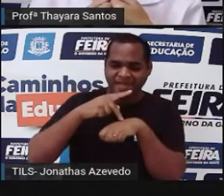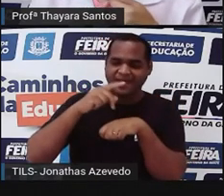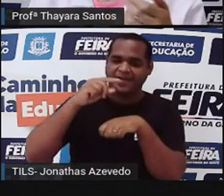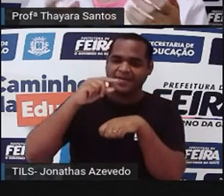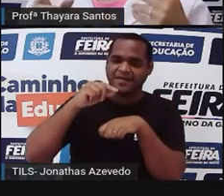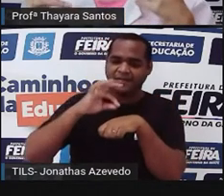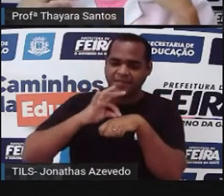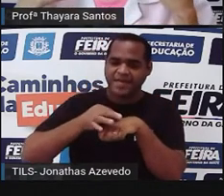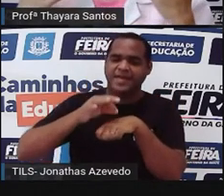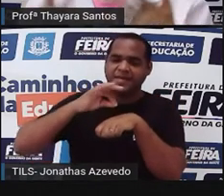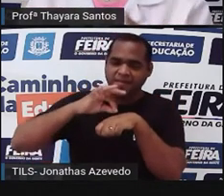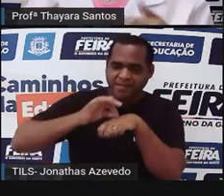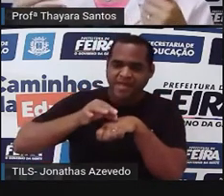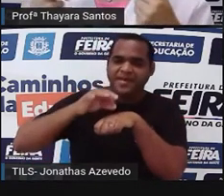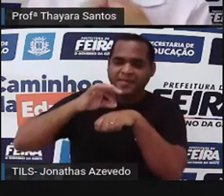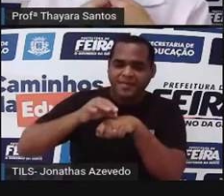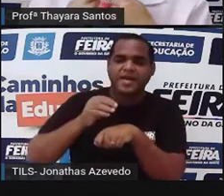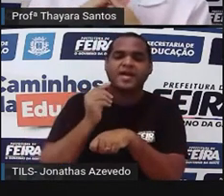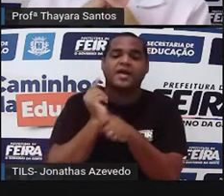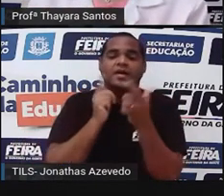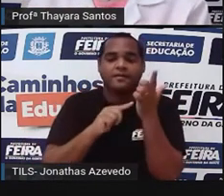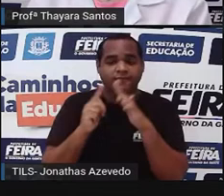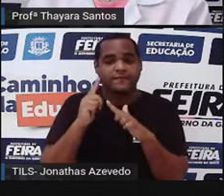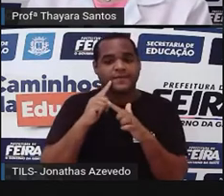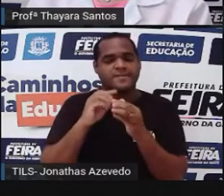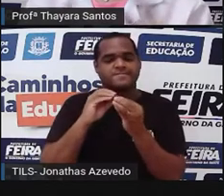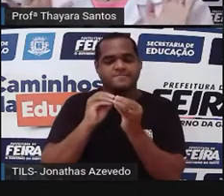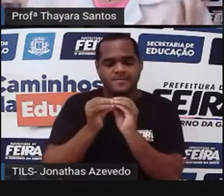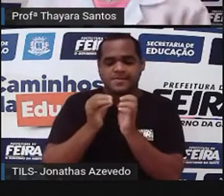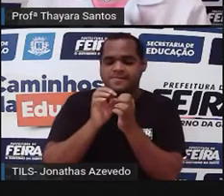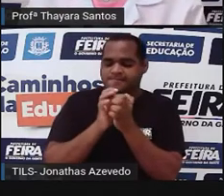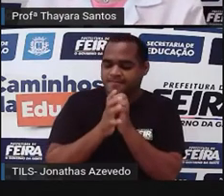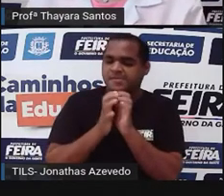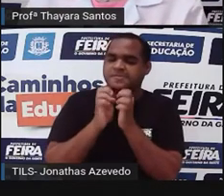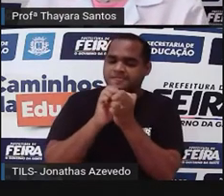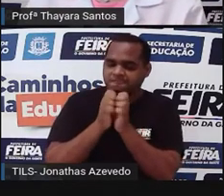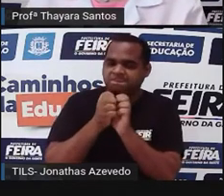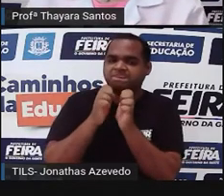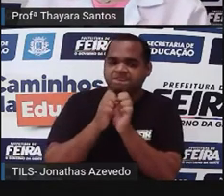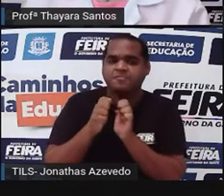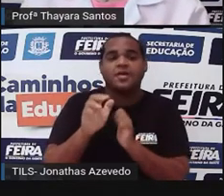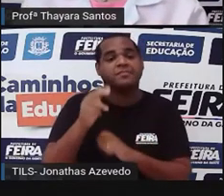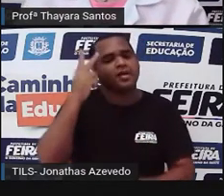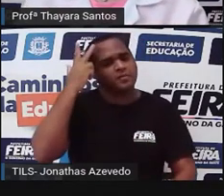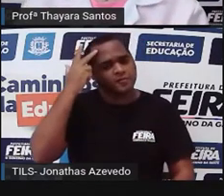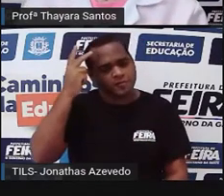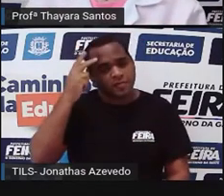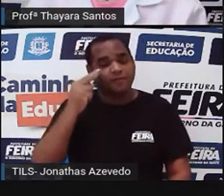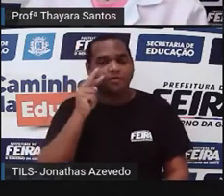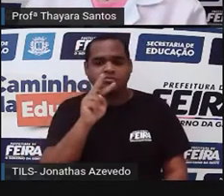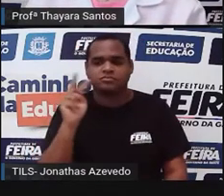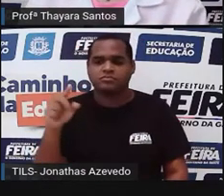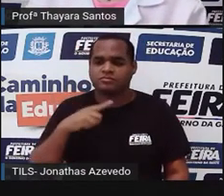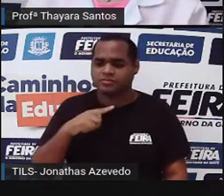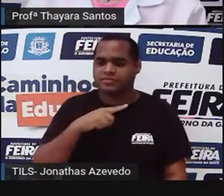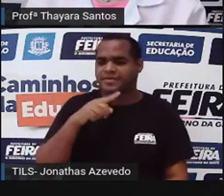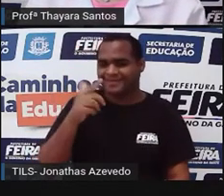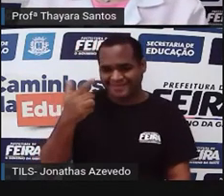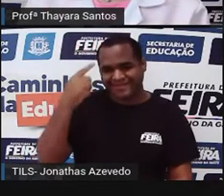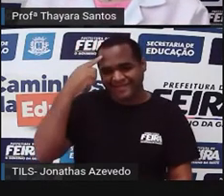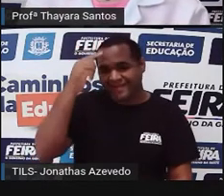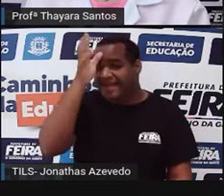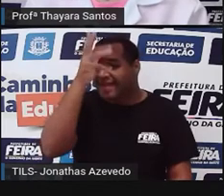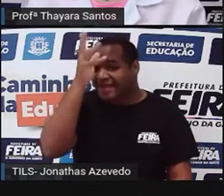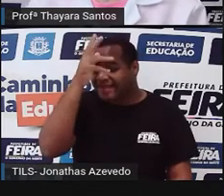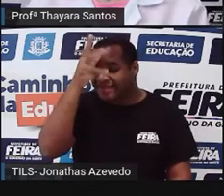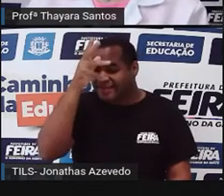lá na moela. E elas conseguirem realmente triturar ele. Então, isso é comum, ver. Às vezes a gente vê a galinha, quem cria galinha